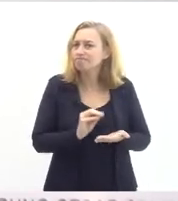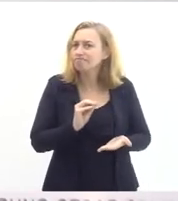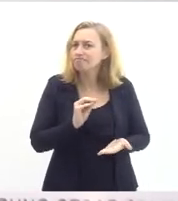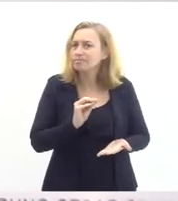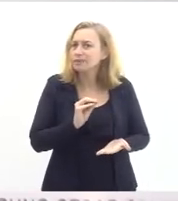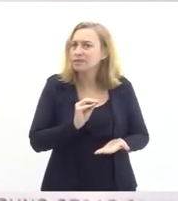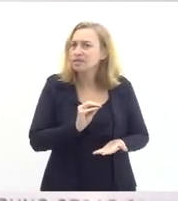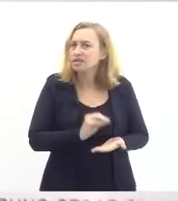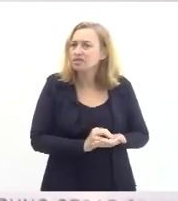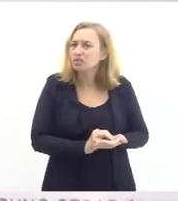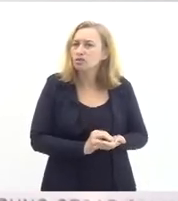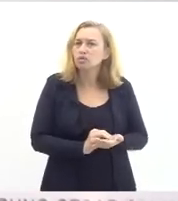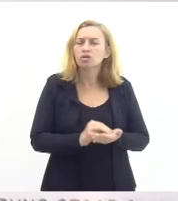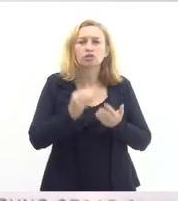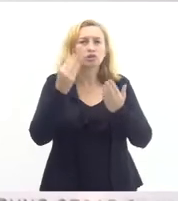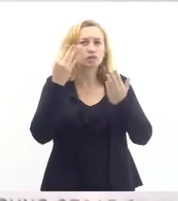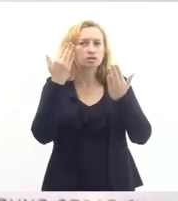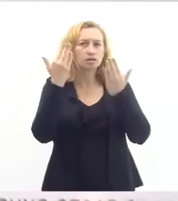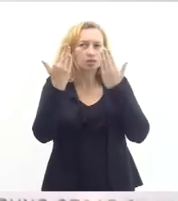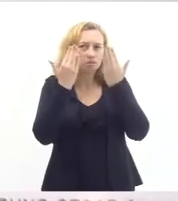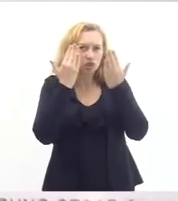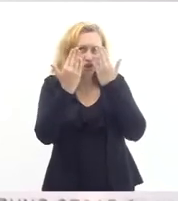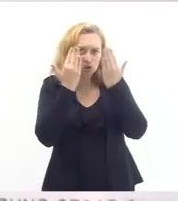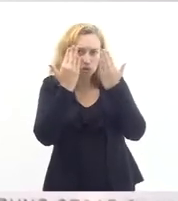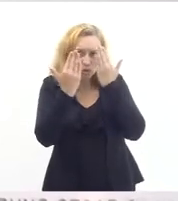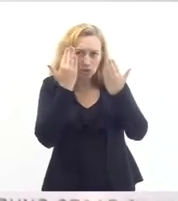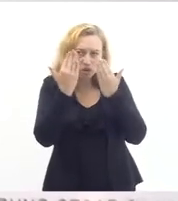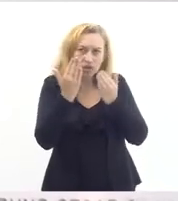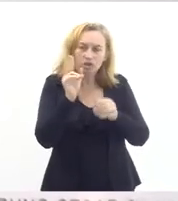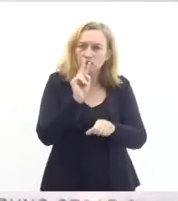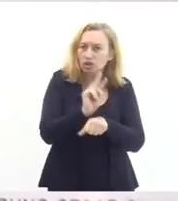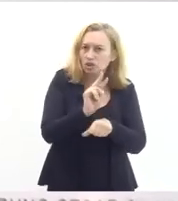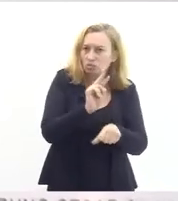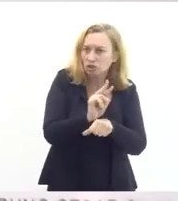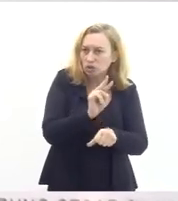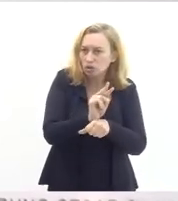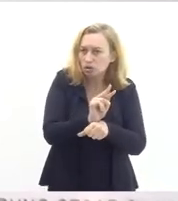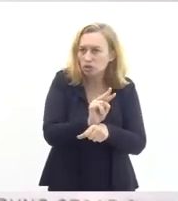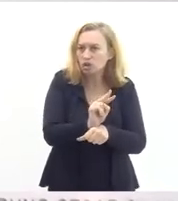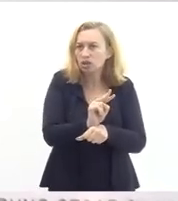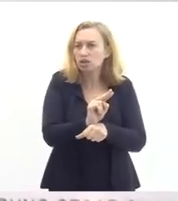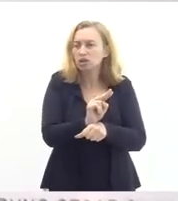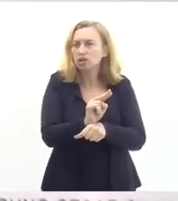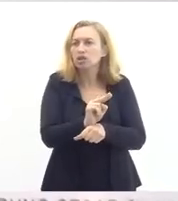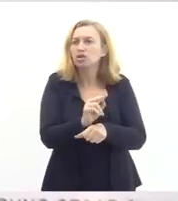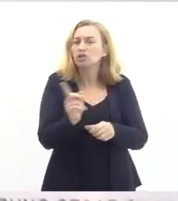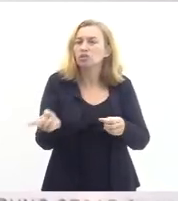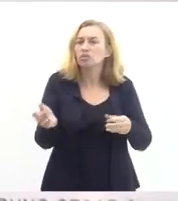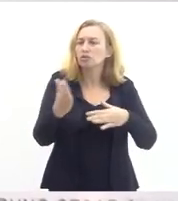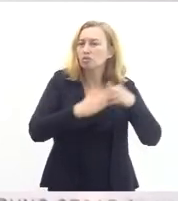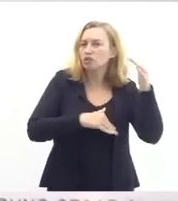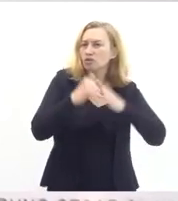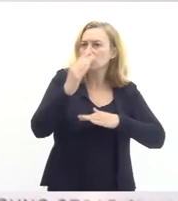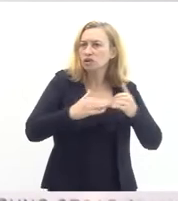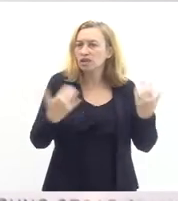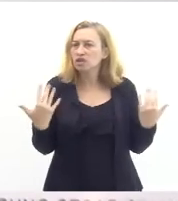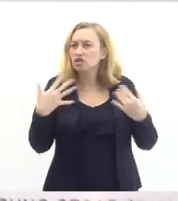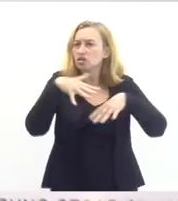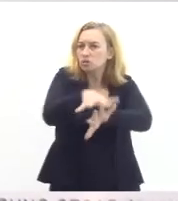psicólogos para a SOE inspetoria profissionais voltados para a inclusão